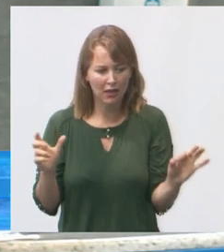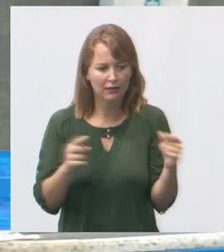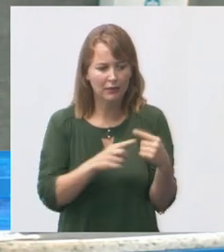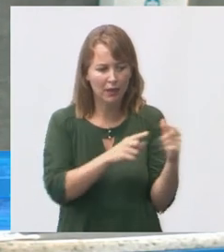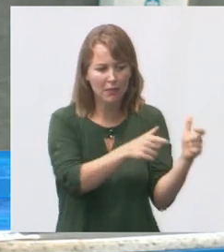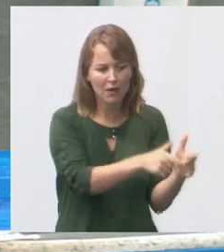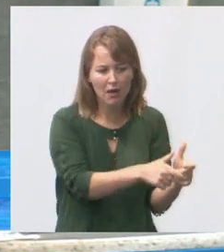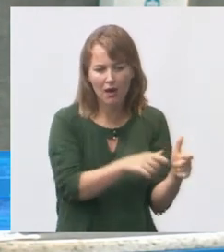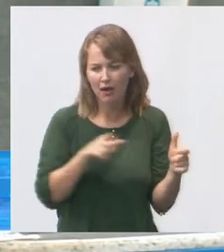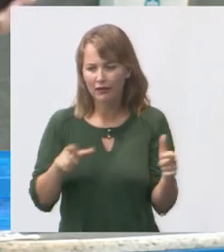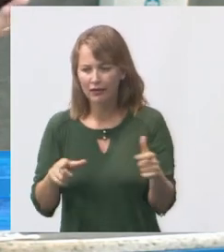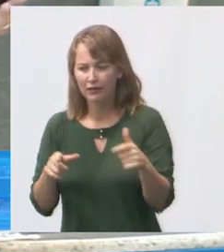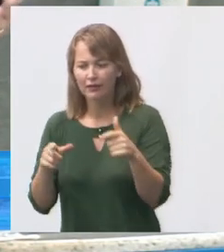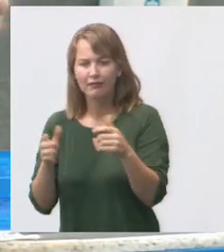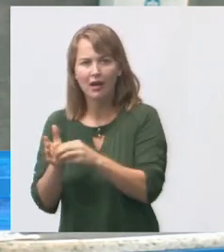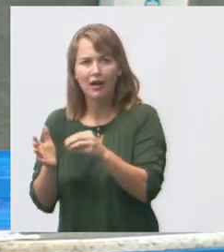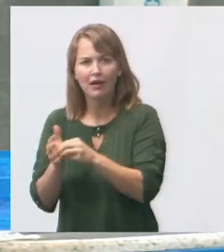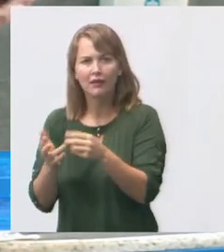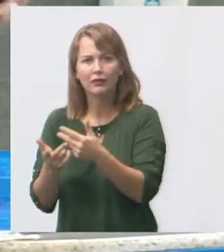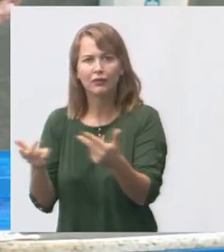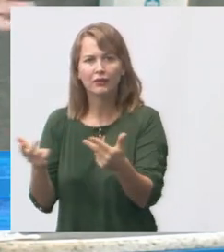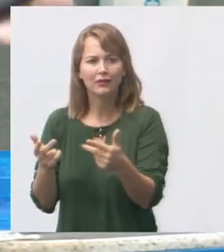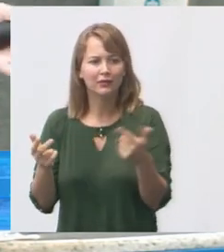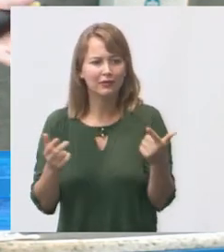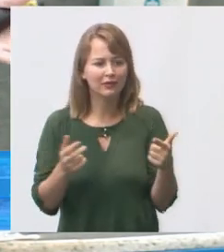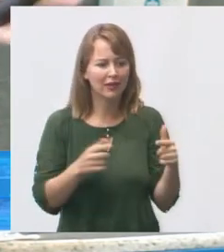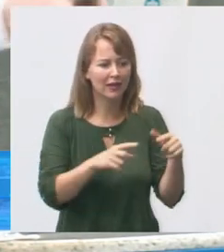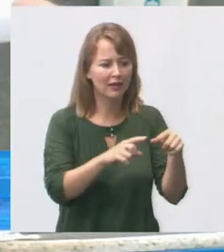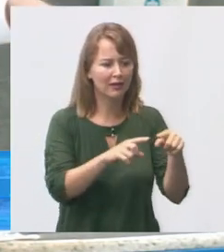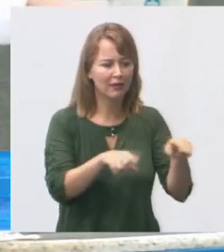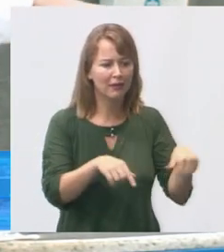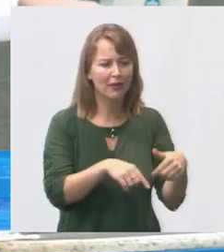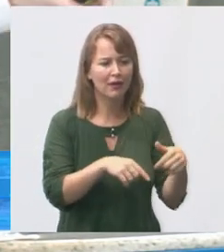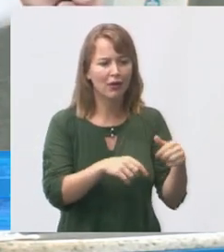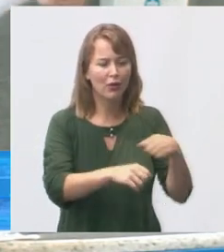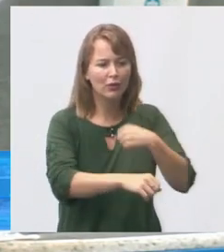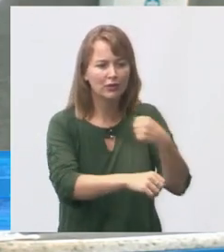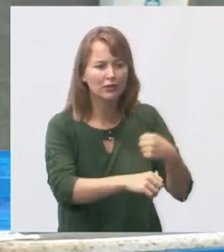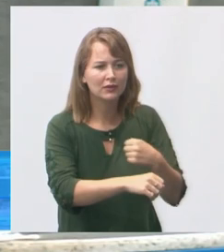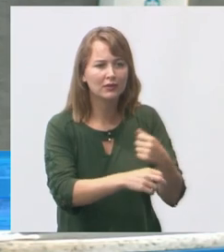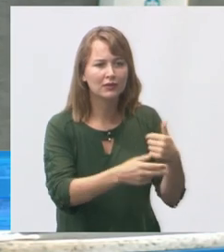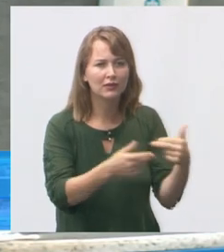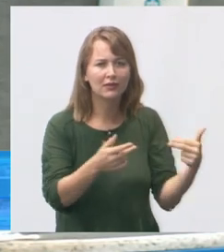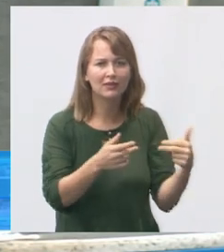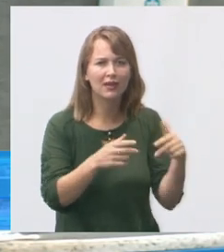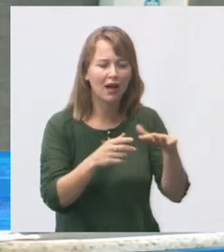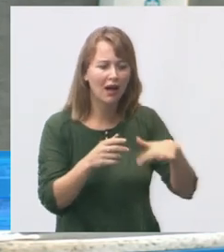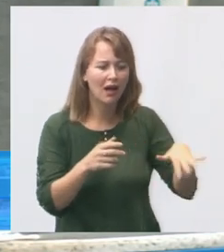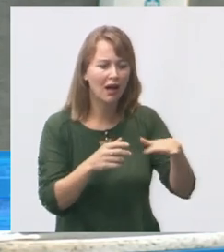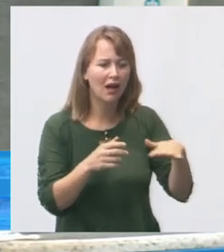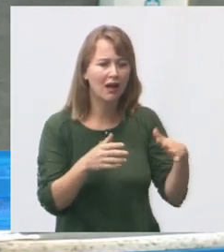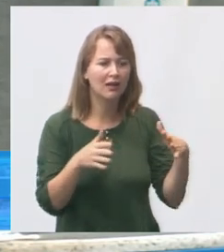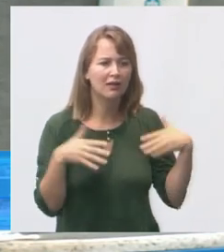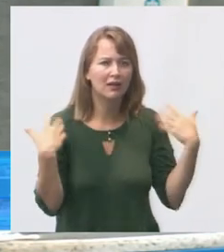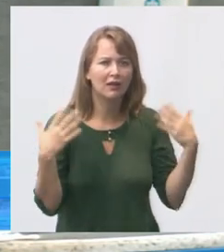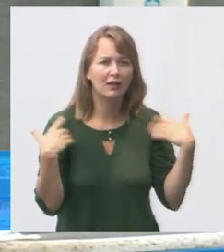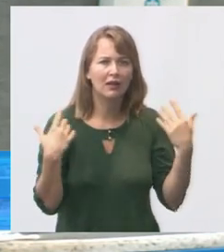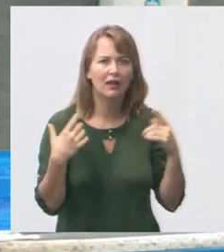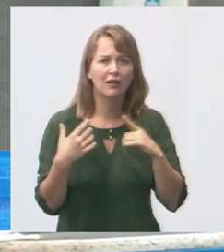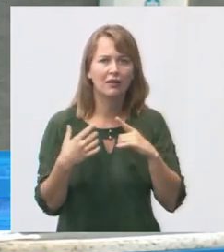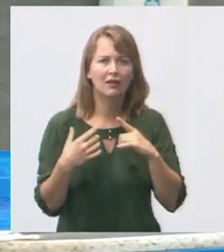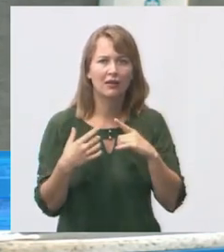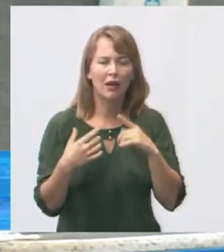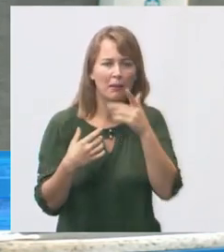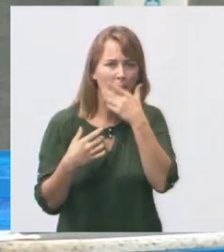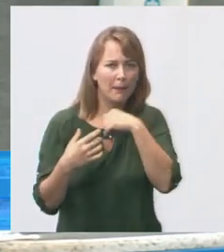escola pequenininha não tem nem pátio só tem cinco salas de aula é uma cozinha e uma área de lazer que eu acho que não me engano foi o vereador Davi que foi o